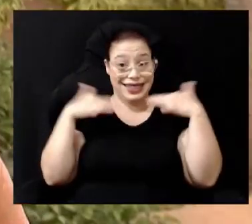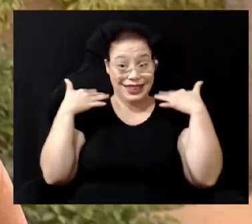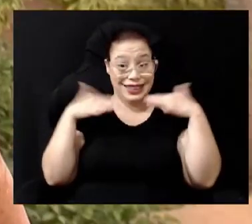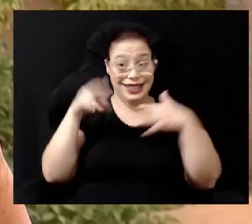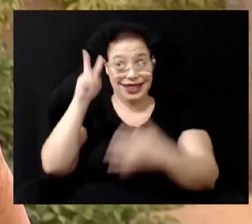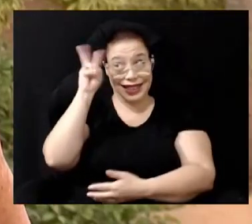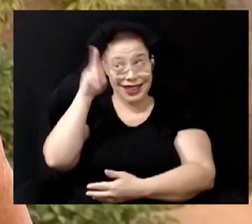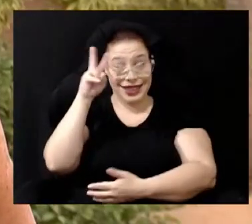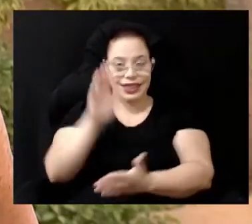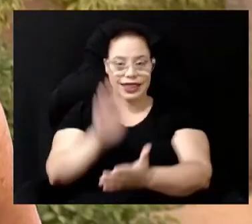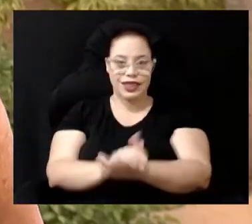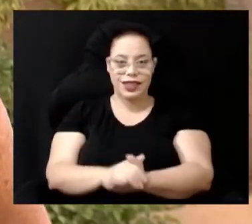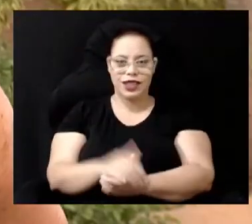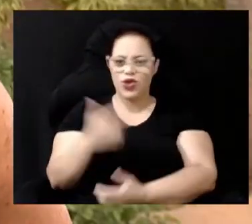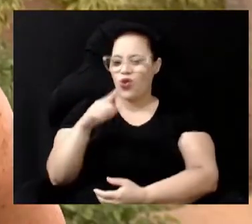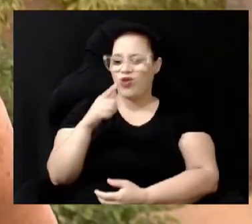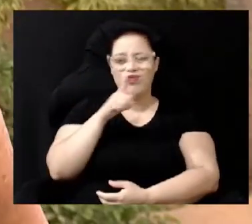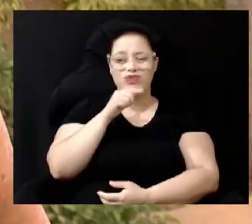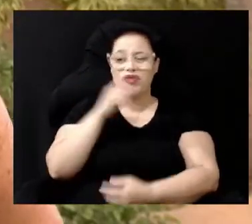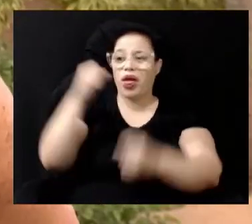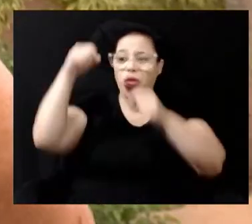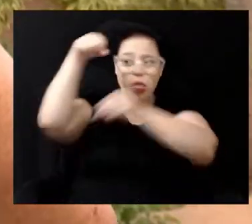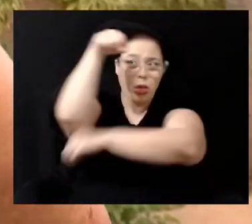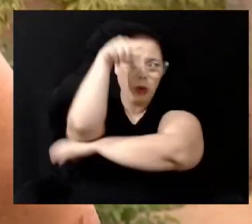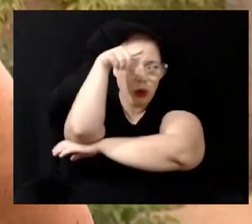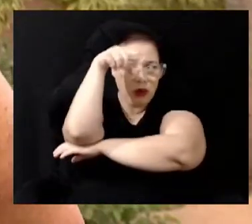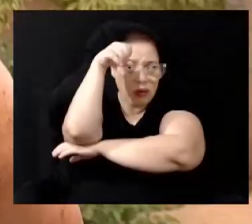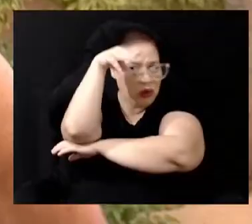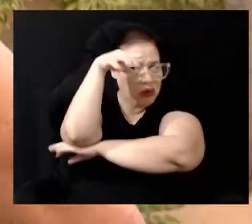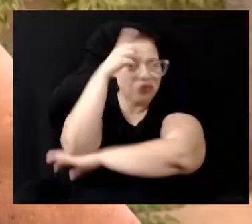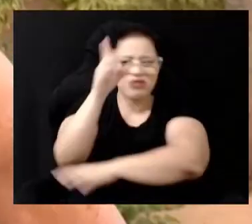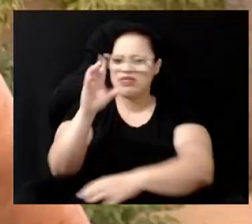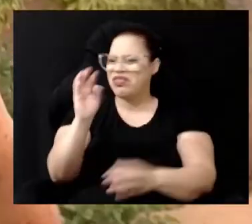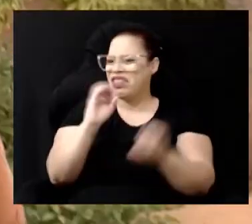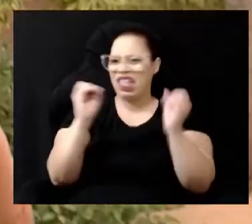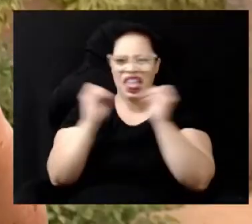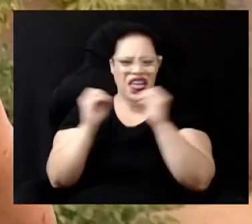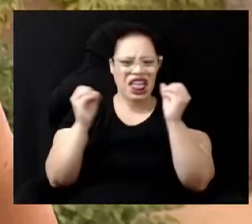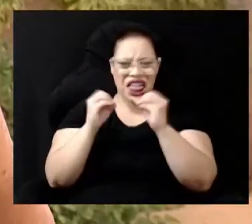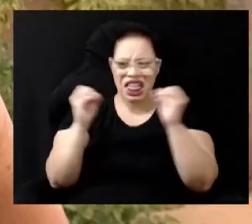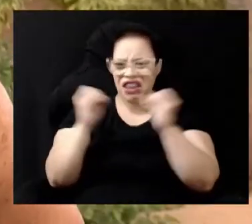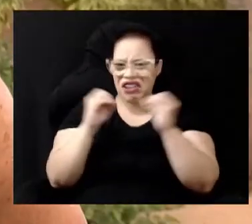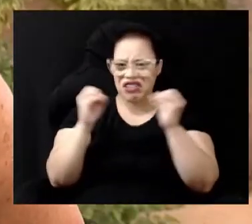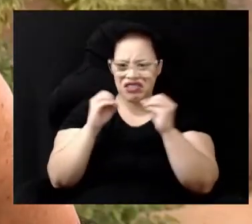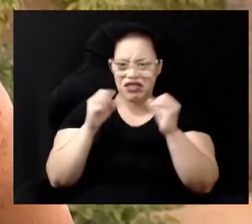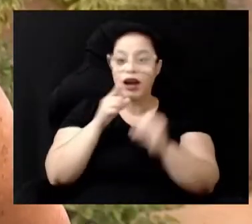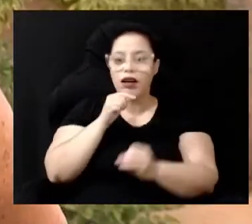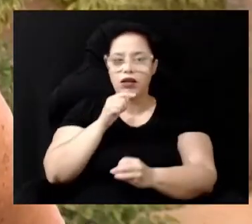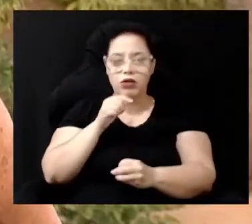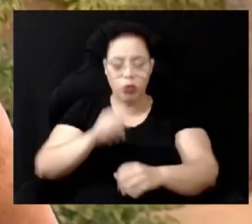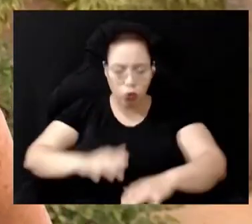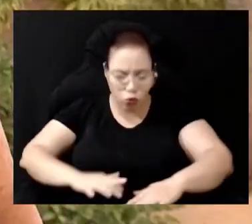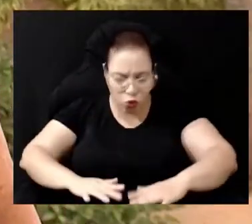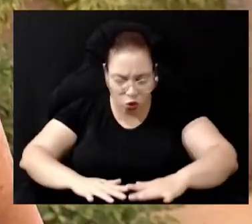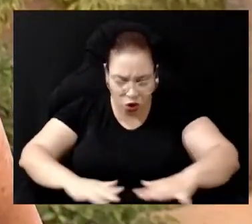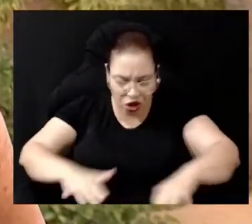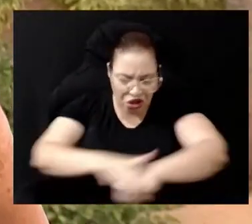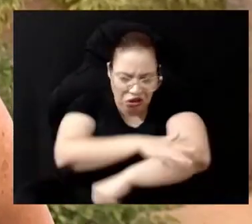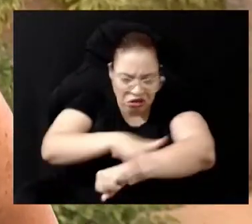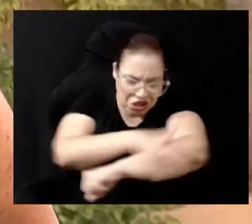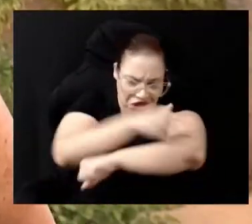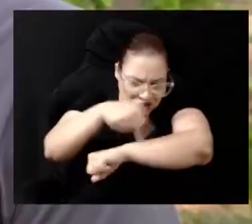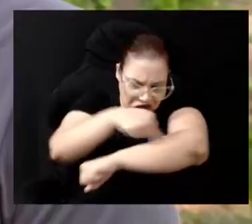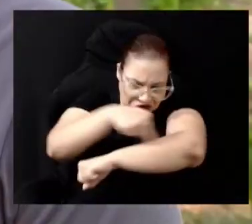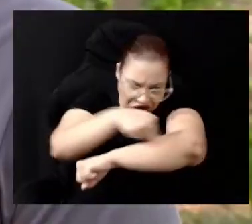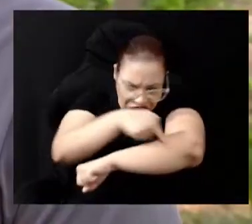tinha água, não tinha luz não tinha nada, nada só a água tinha assim no chão assim que a gente morava praticamente